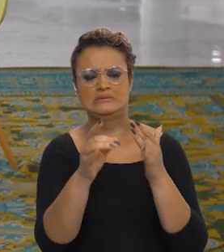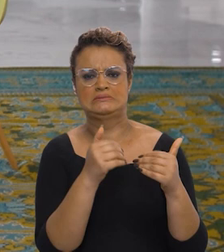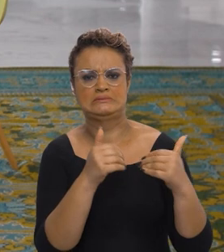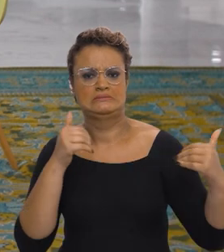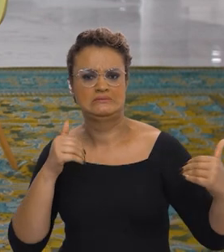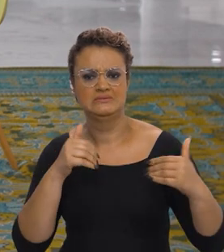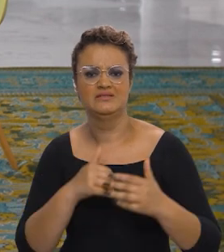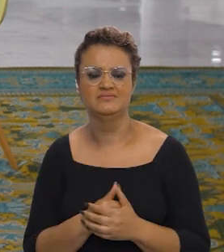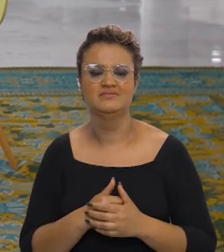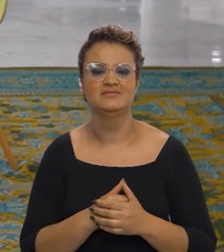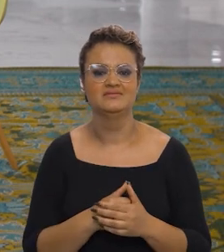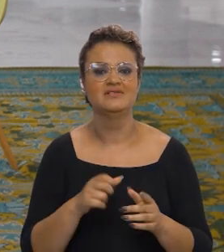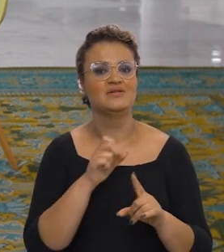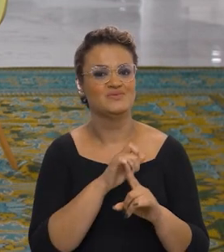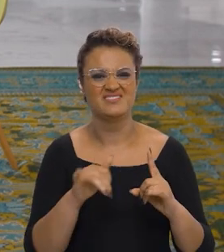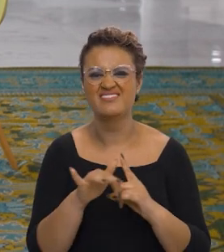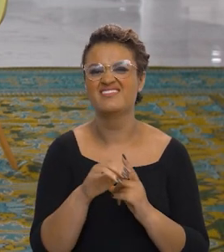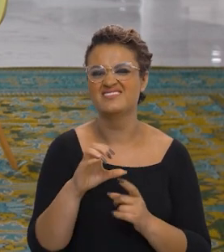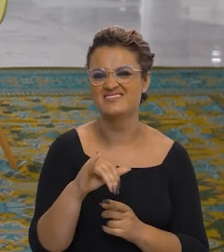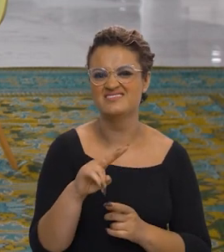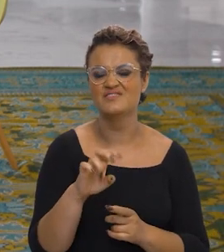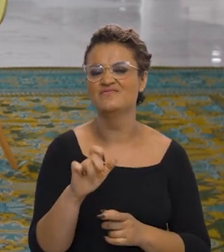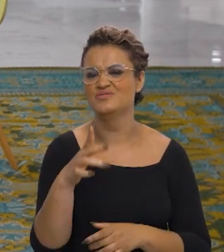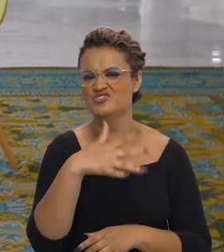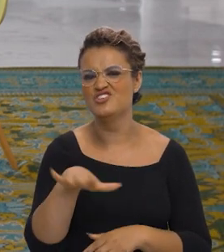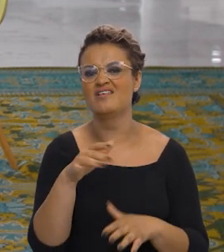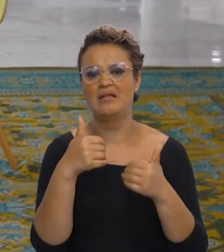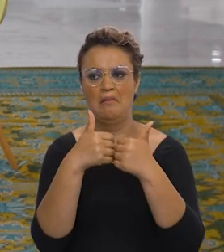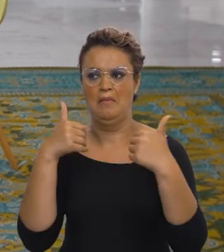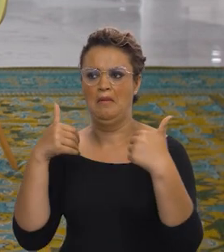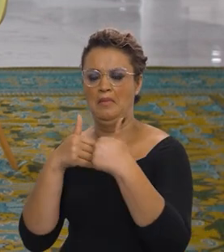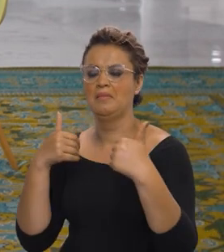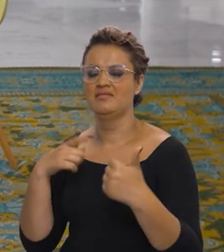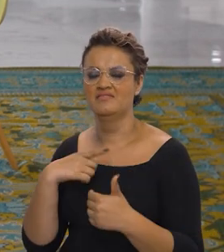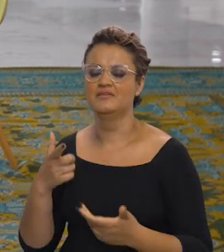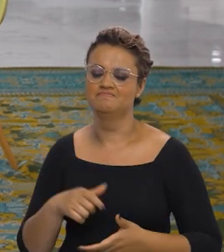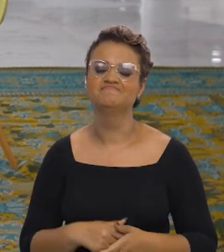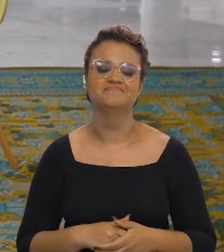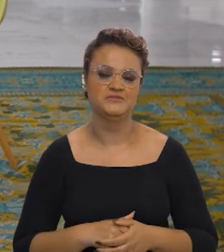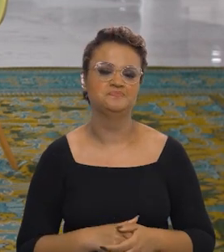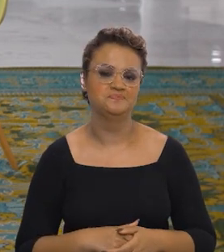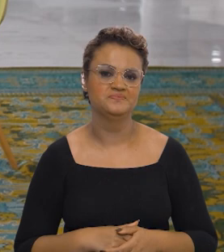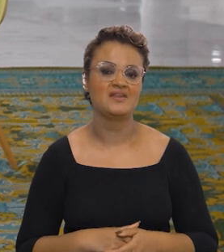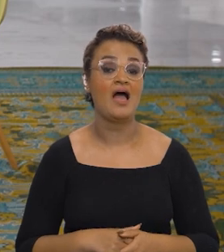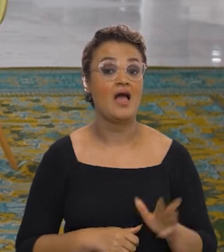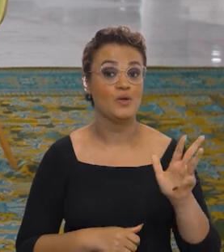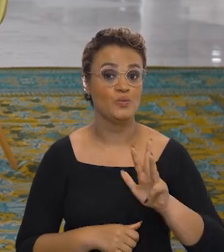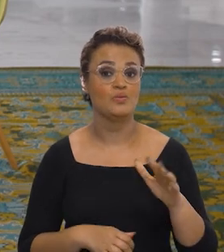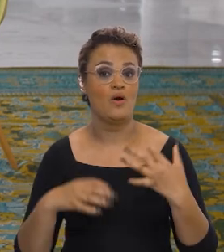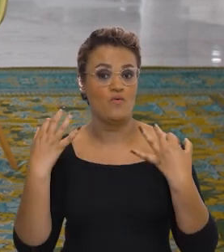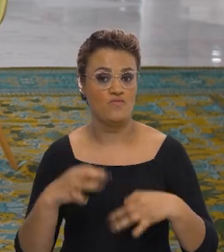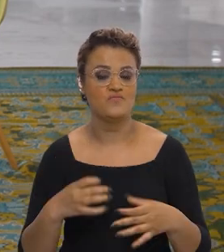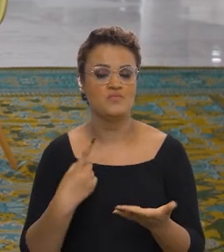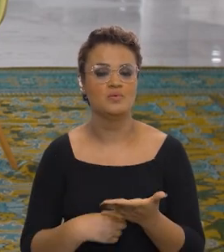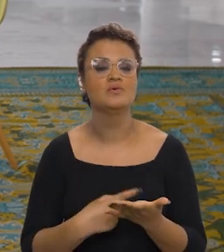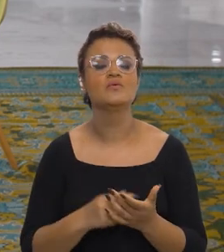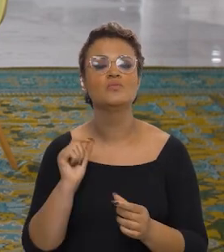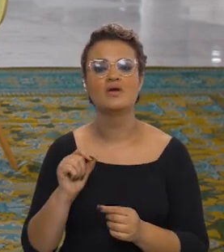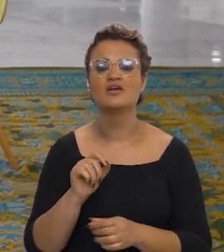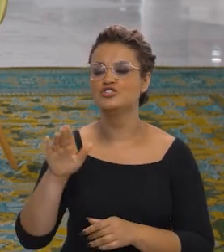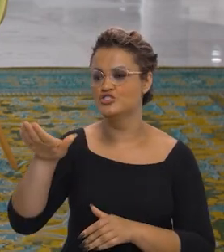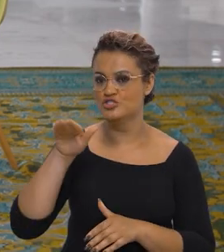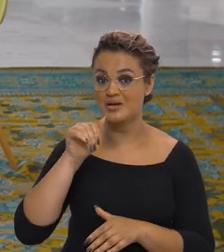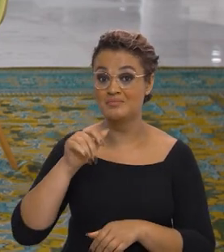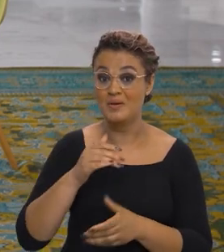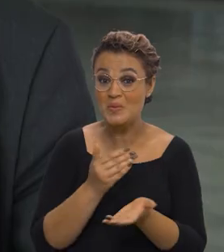inimigo dos Da mesma forma da sociedade civil em geral, E aí um dos compromissos que o presidente Lula afirmou foi exatamente